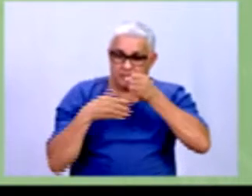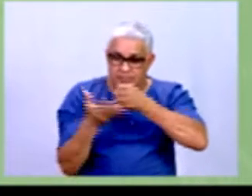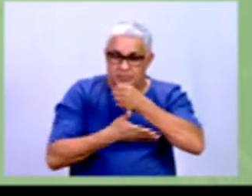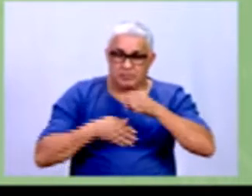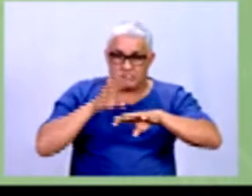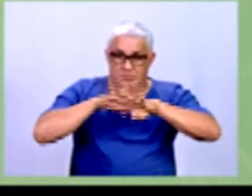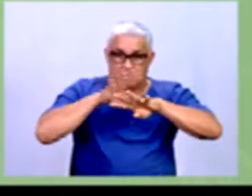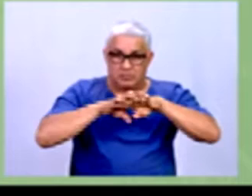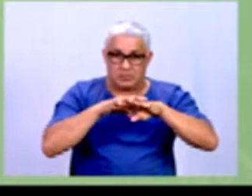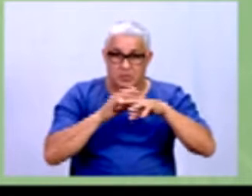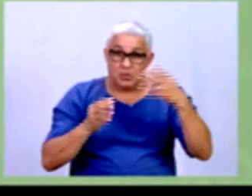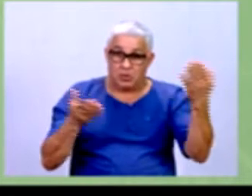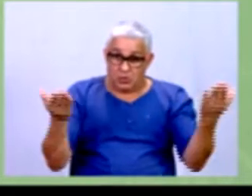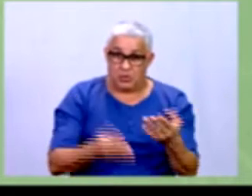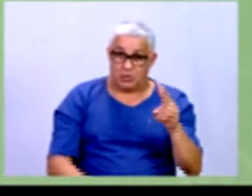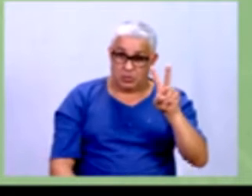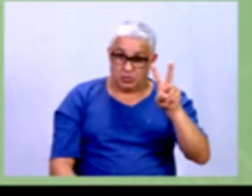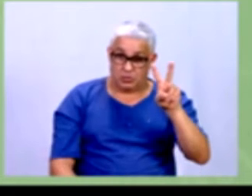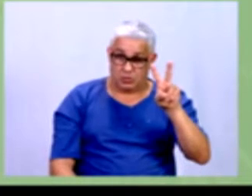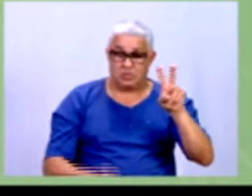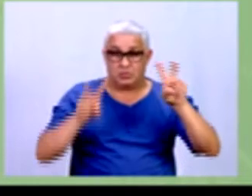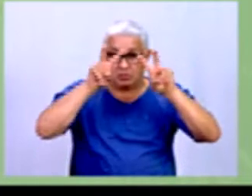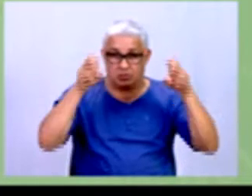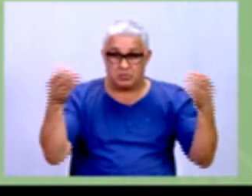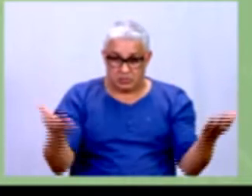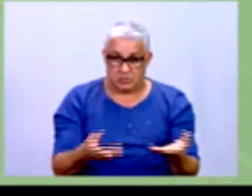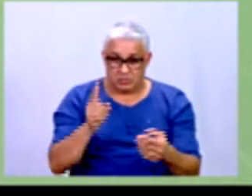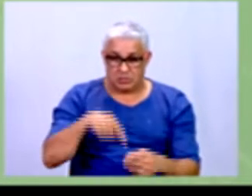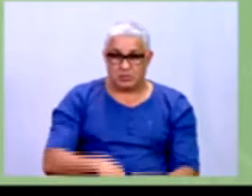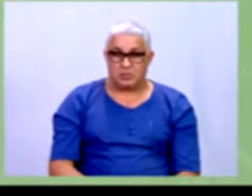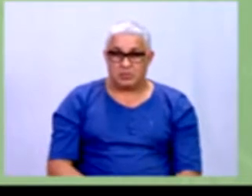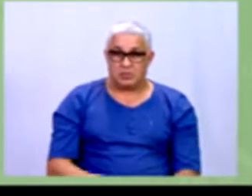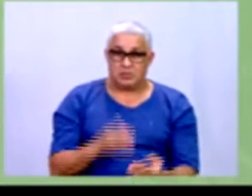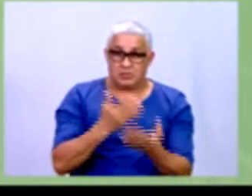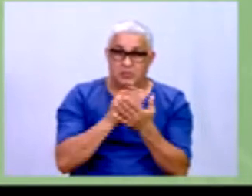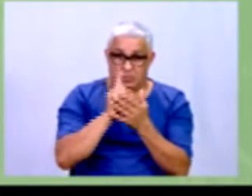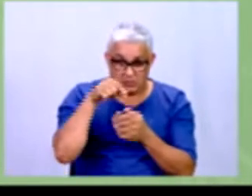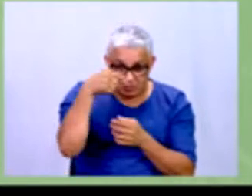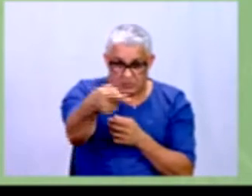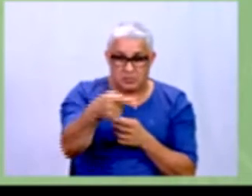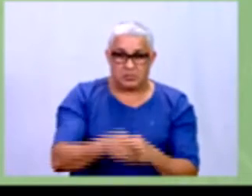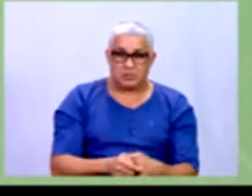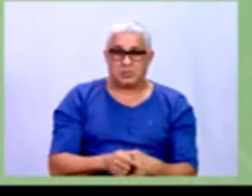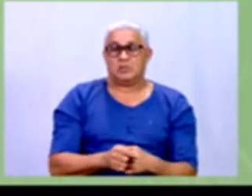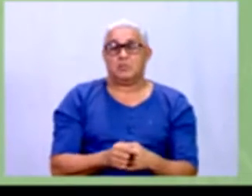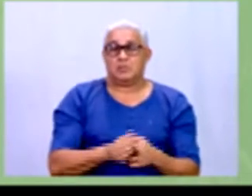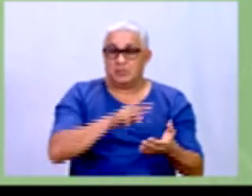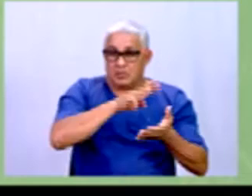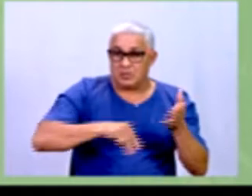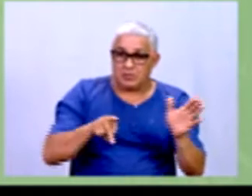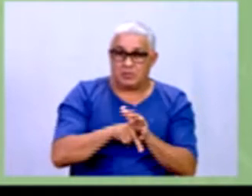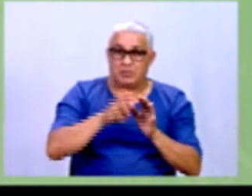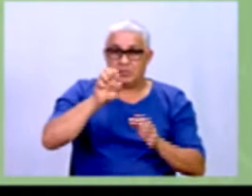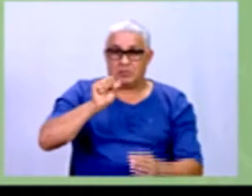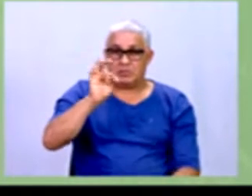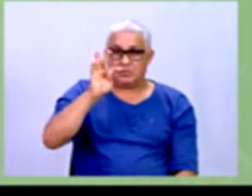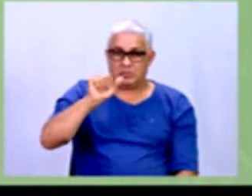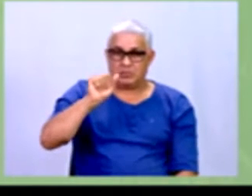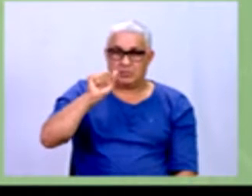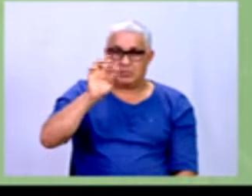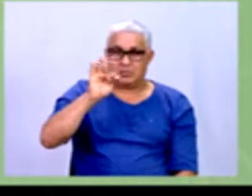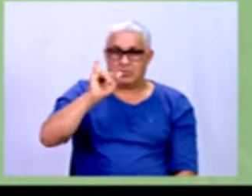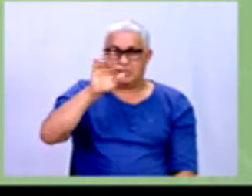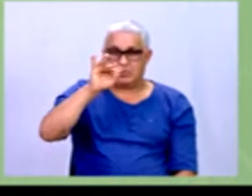dois nossos assuntos de hoje. Depois nós vamos falar, na próxima aula, método estatístico, população e